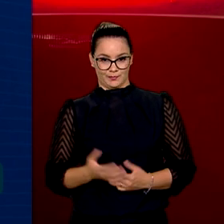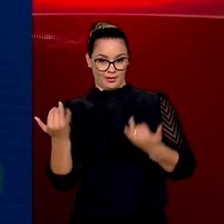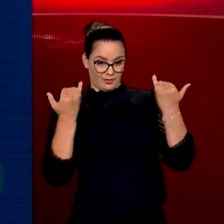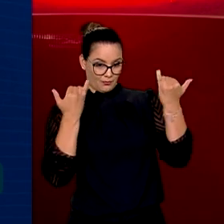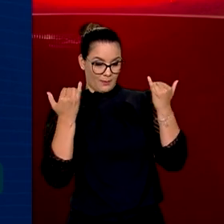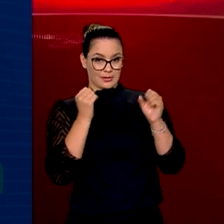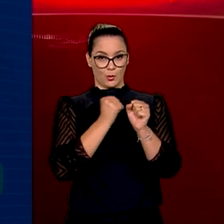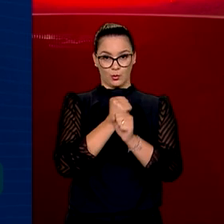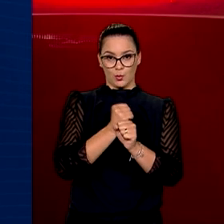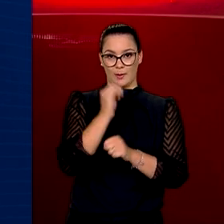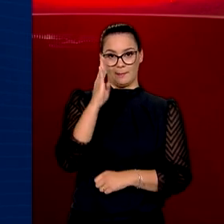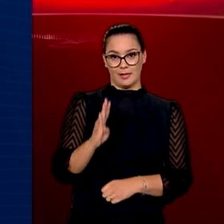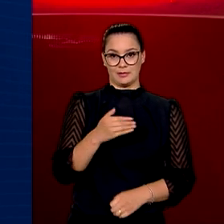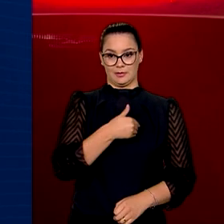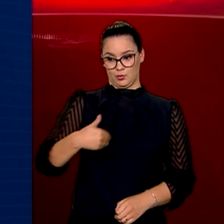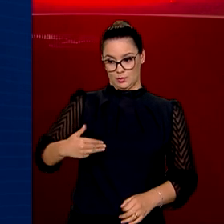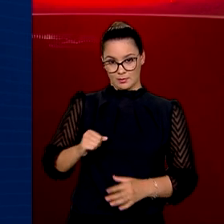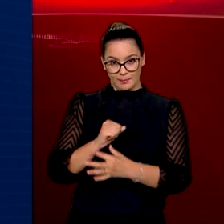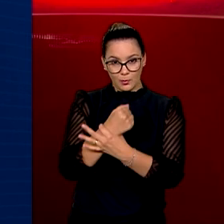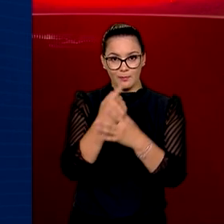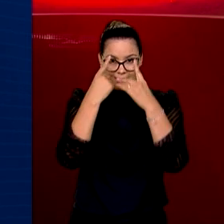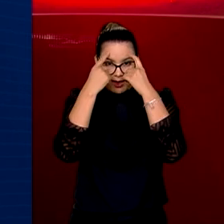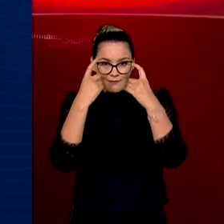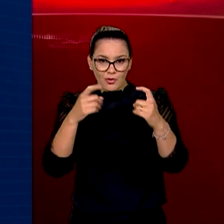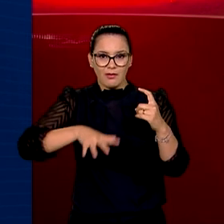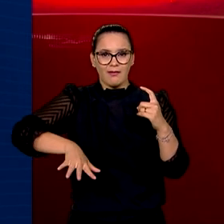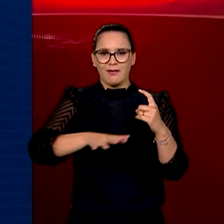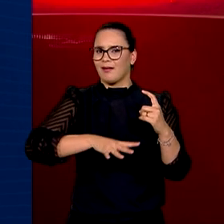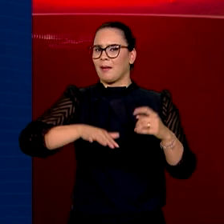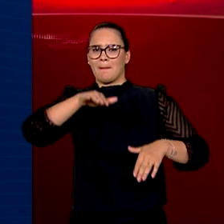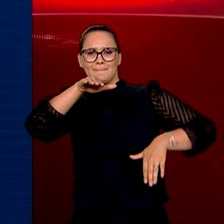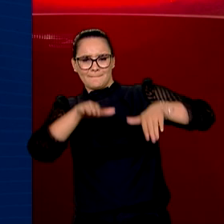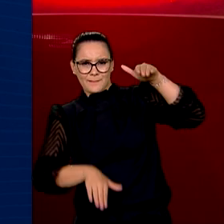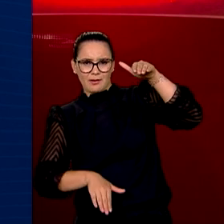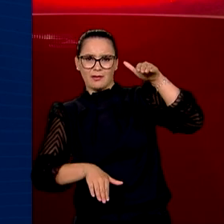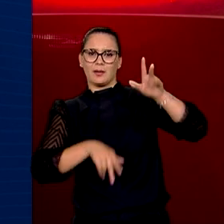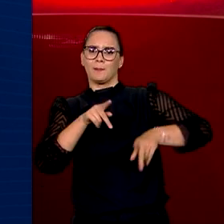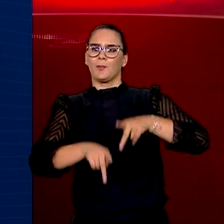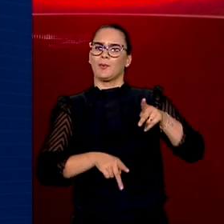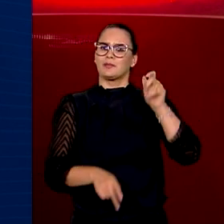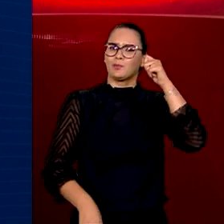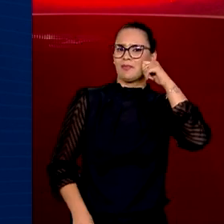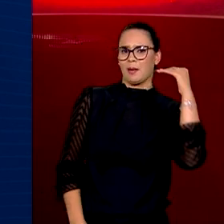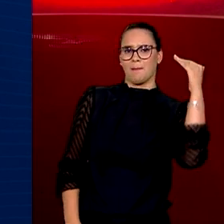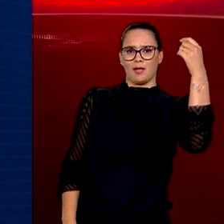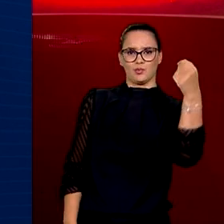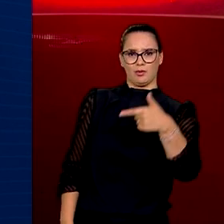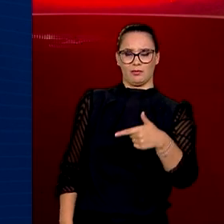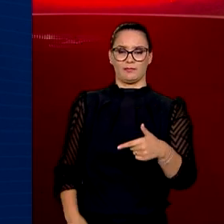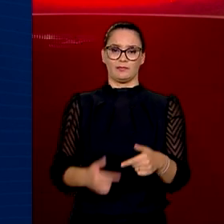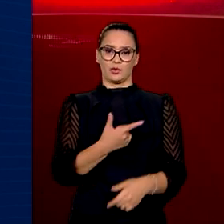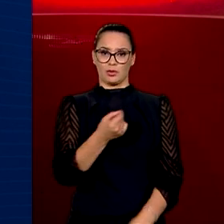Anuário Brasileiro de Segurança Pública, a violência atinge desproporcionalmente a população negra brasileira. Em